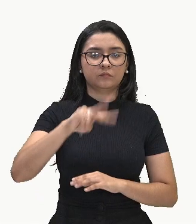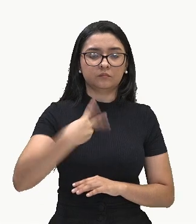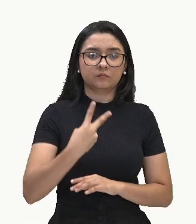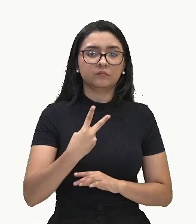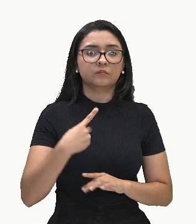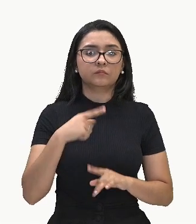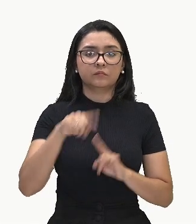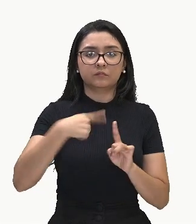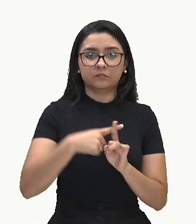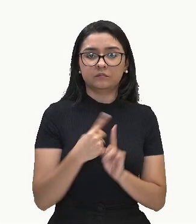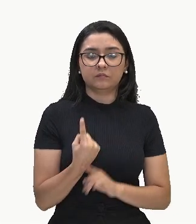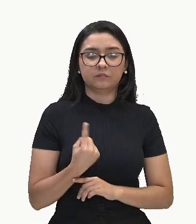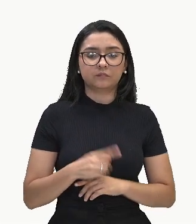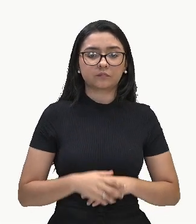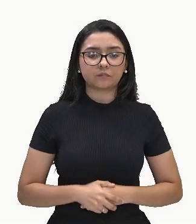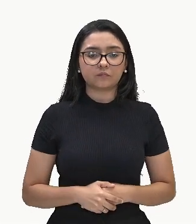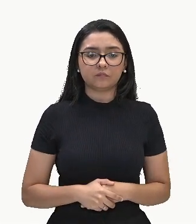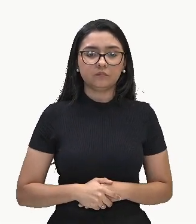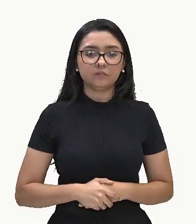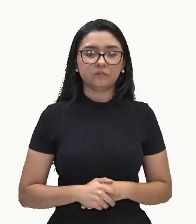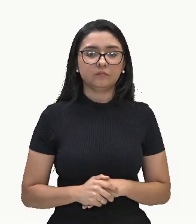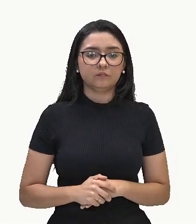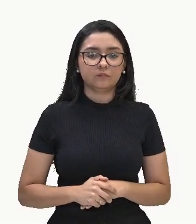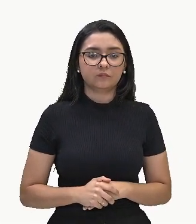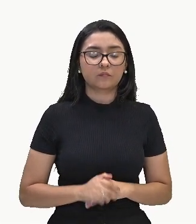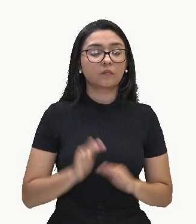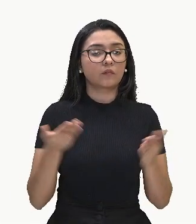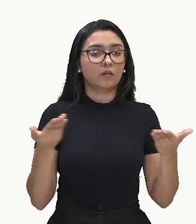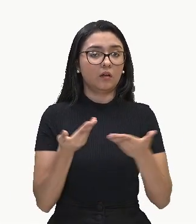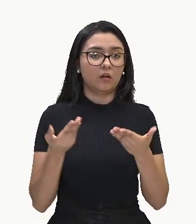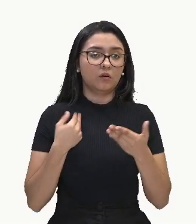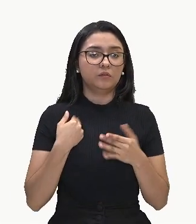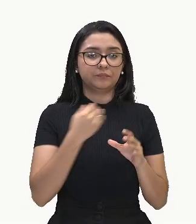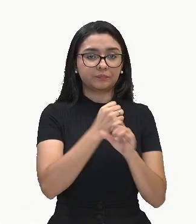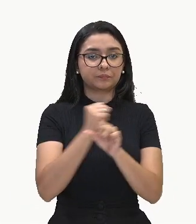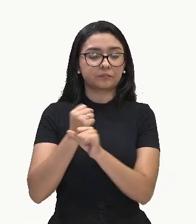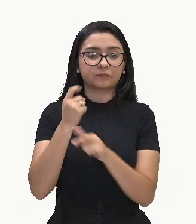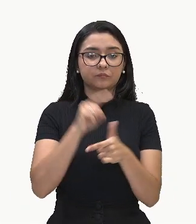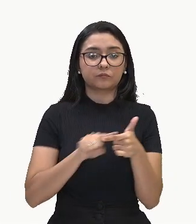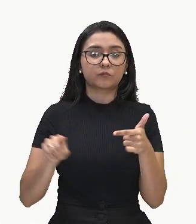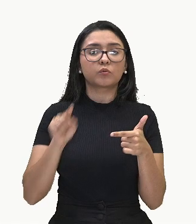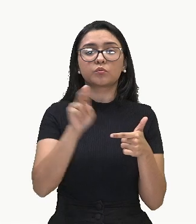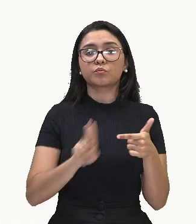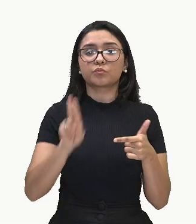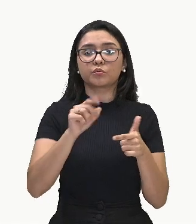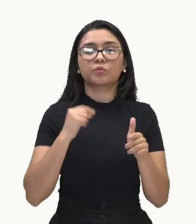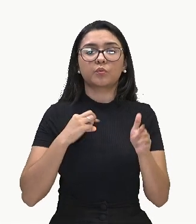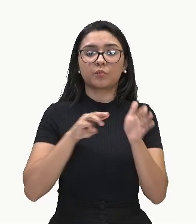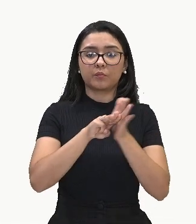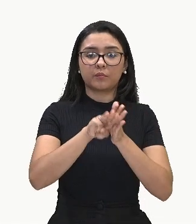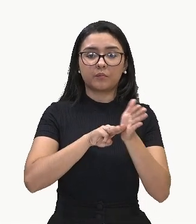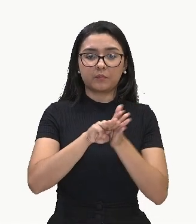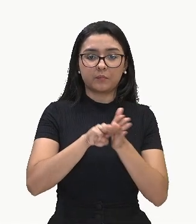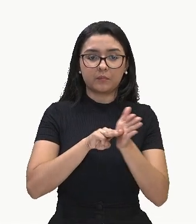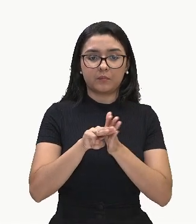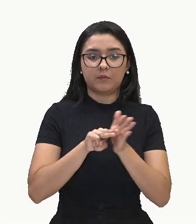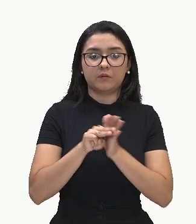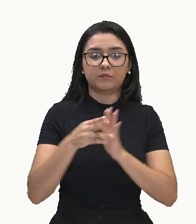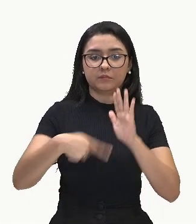tá? E agora vamos dividi-los utilizando o método da